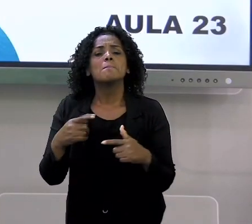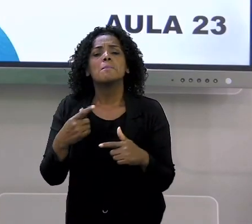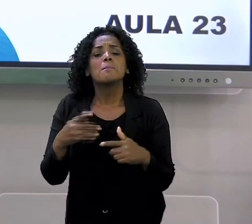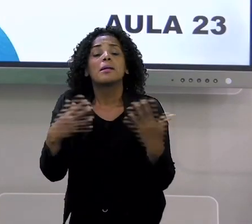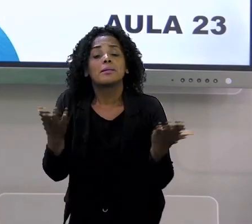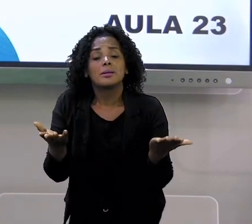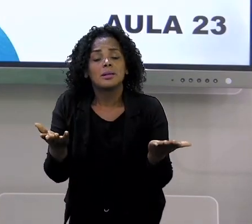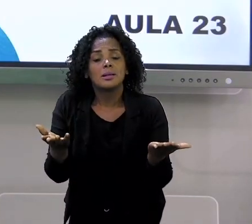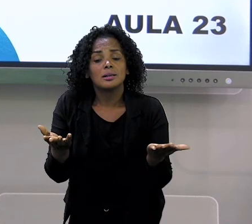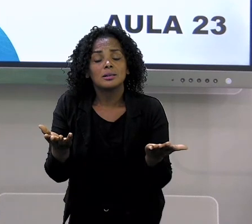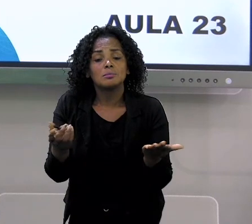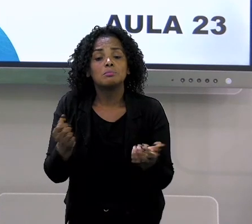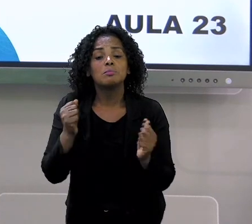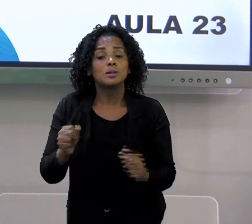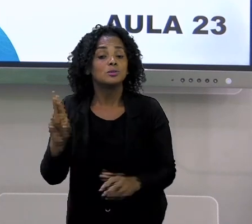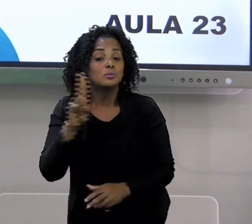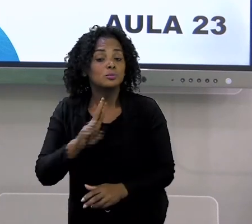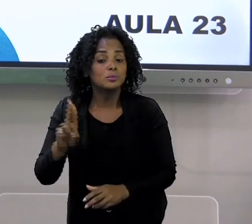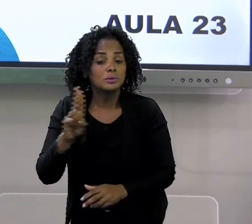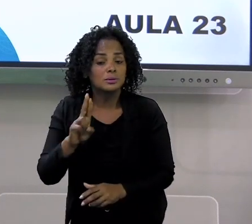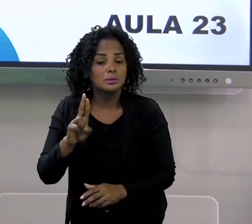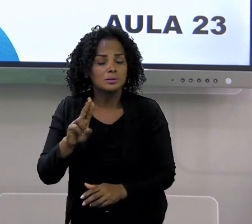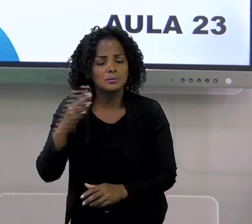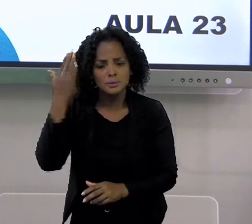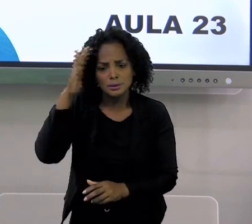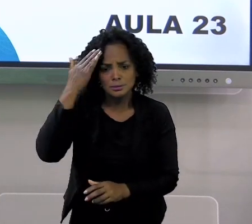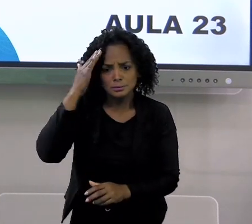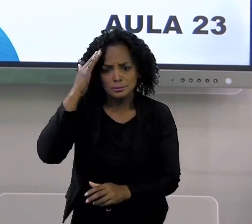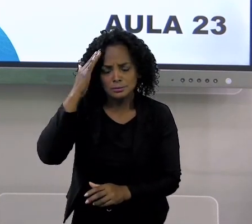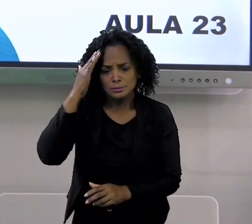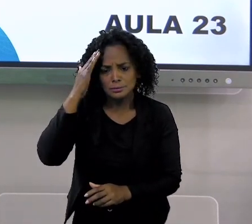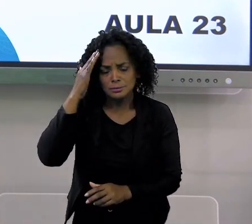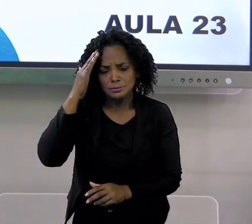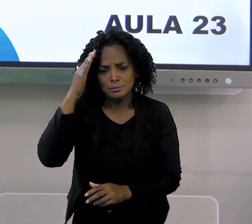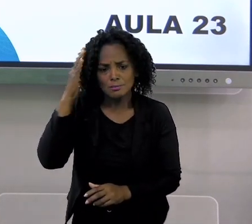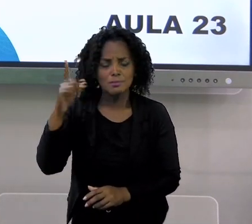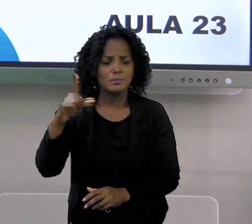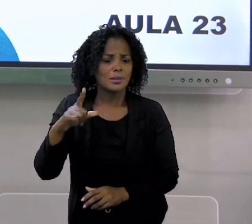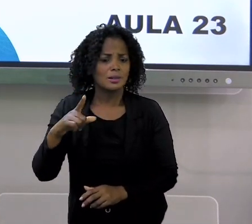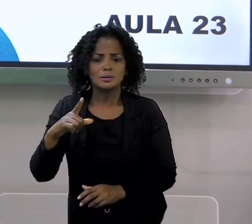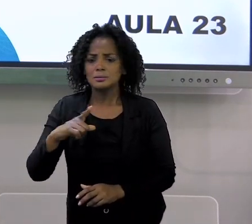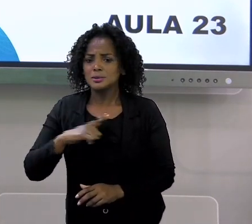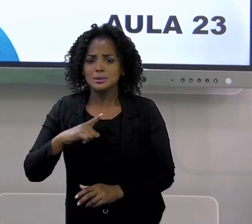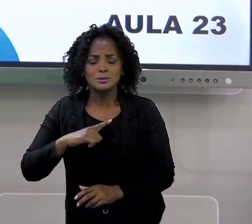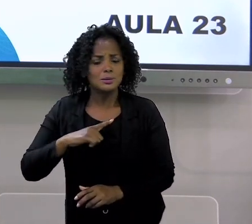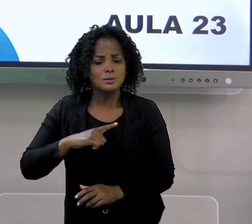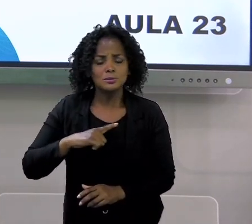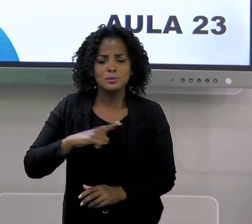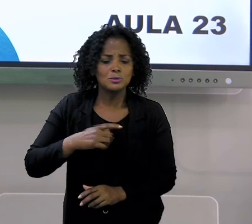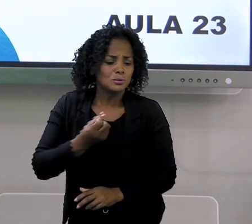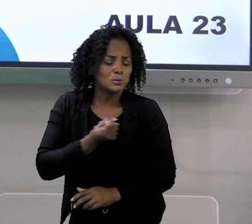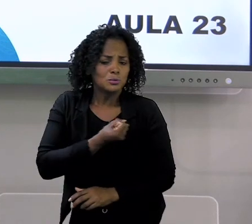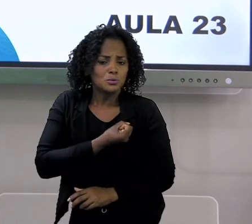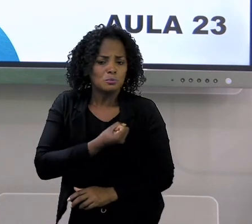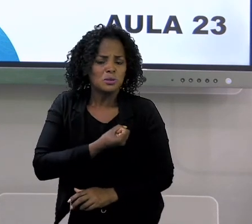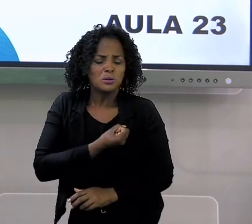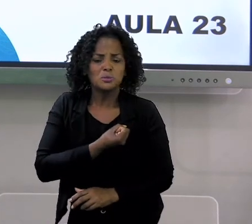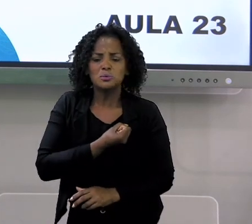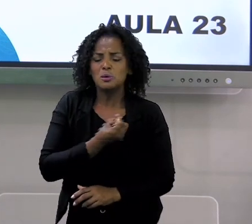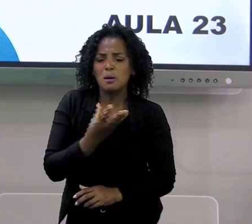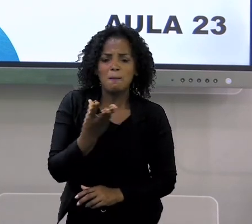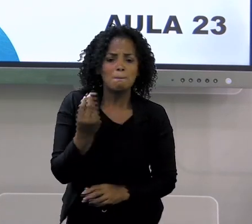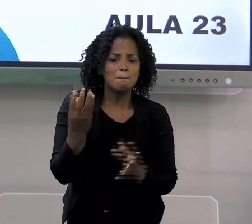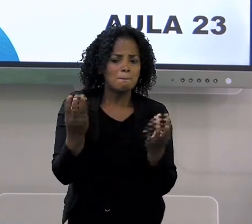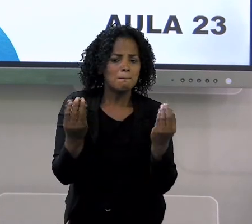nosso sistema monetário? Vocês sabiam que teria esse tanto de número? Esse tanto de moeda?